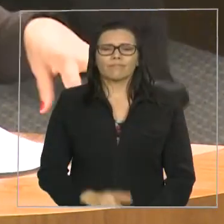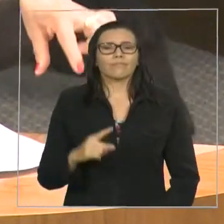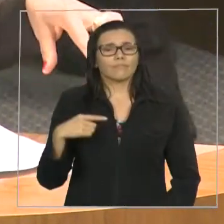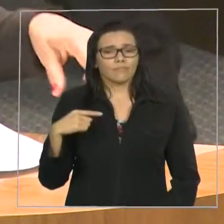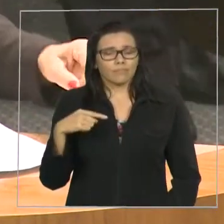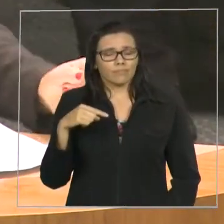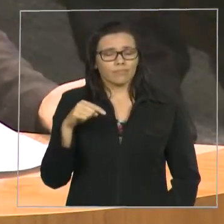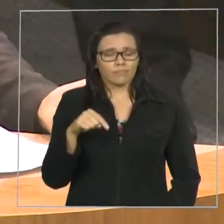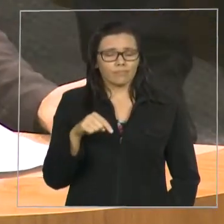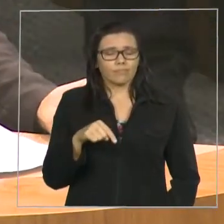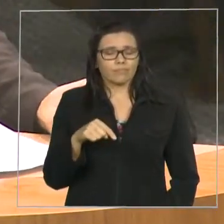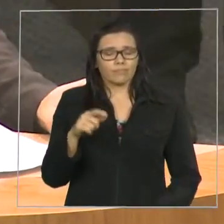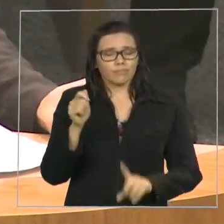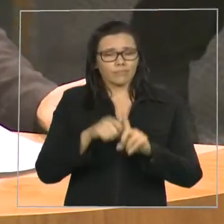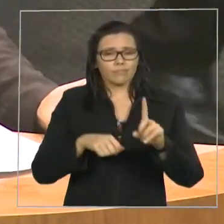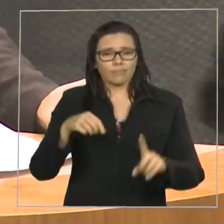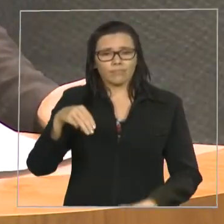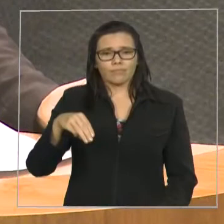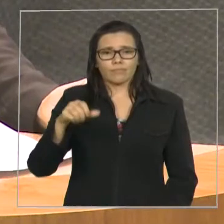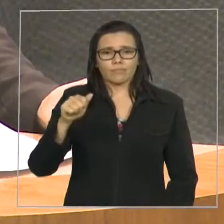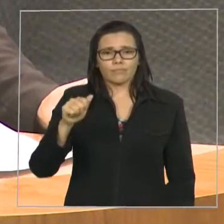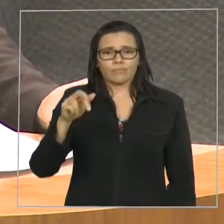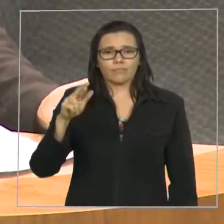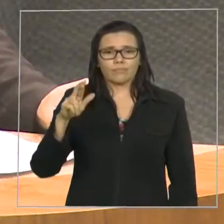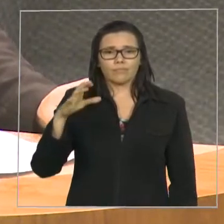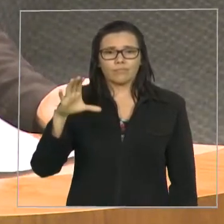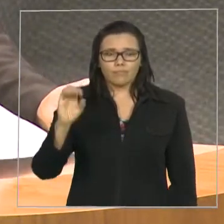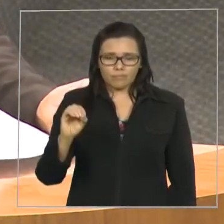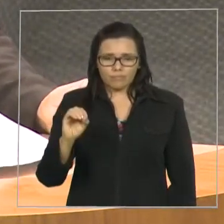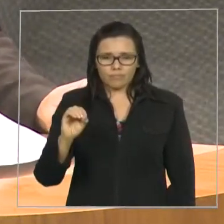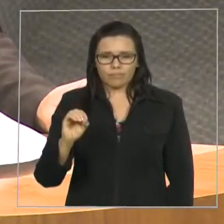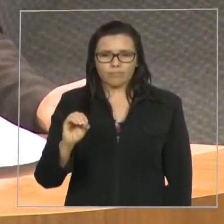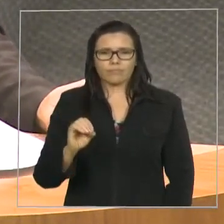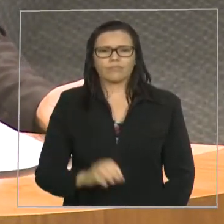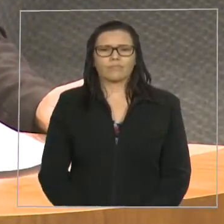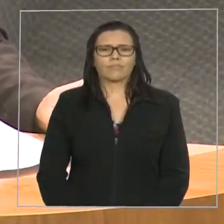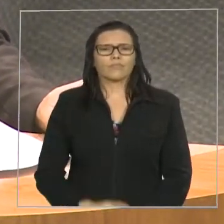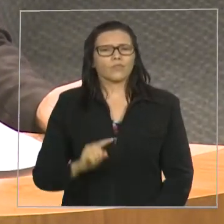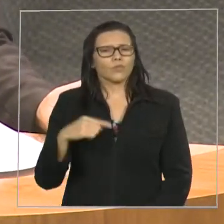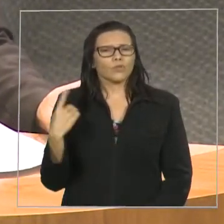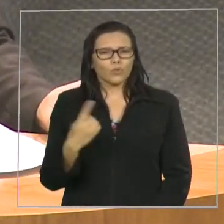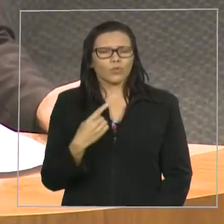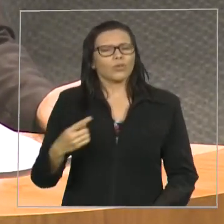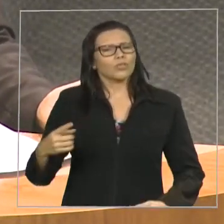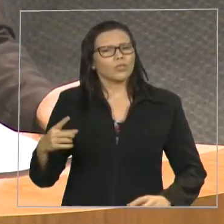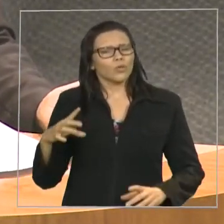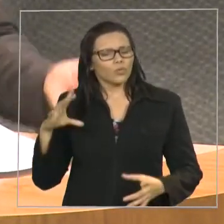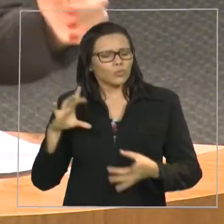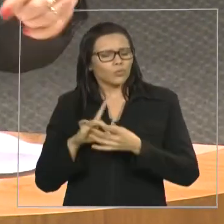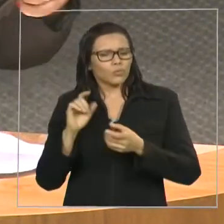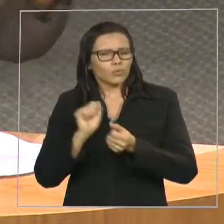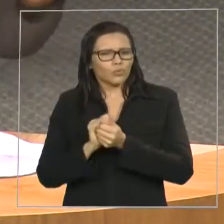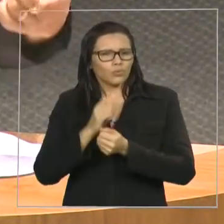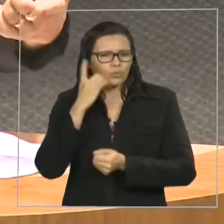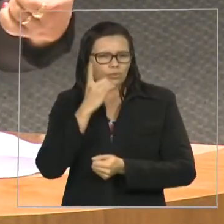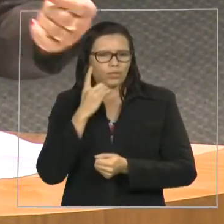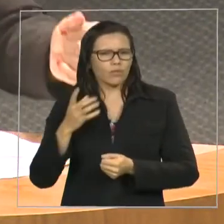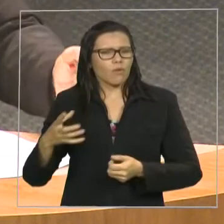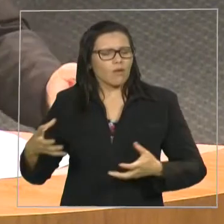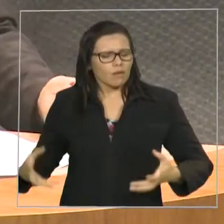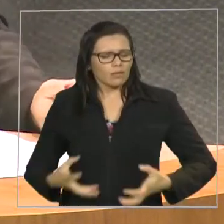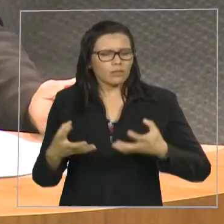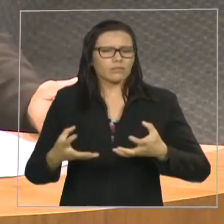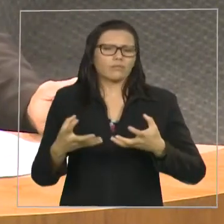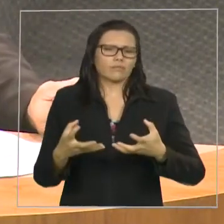neste mês de março, que este projeto de lei se torne lei